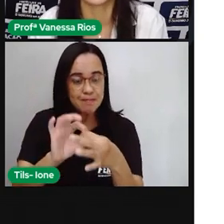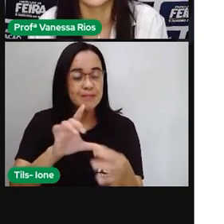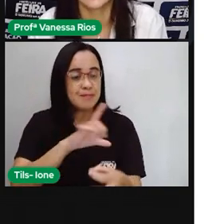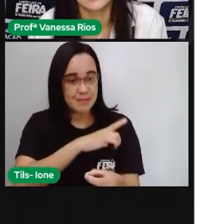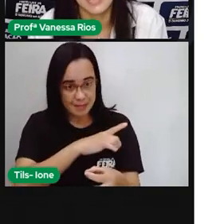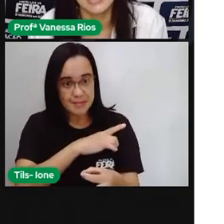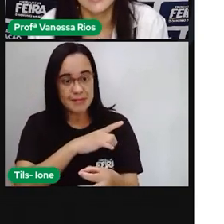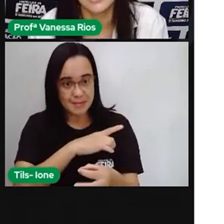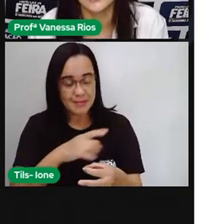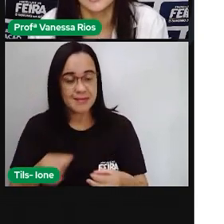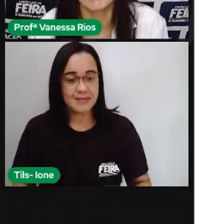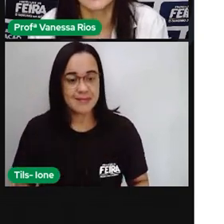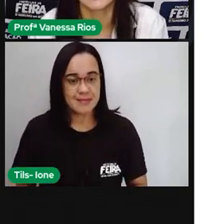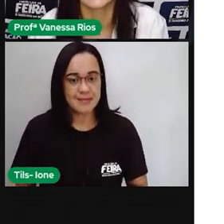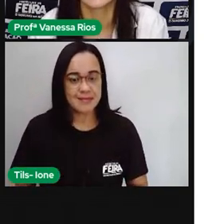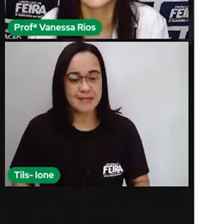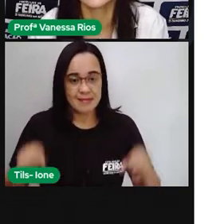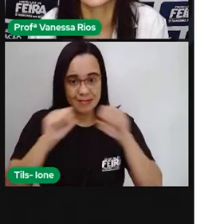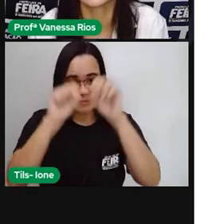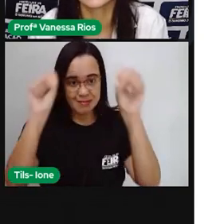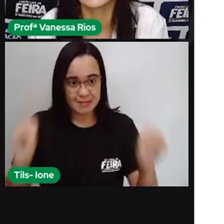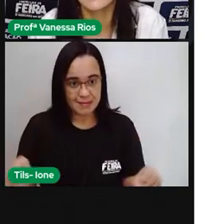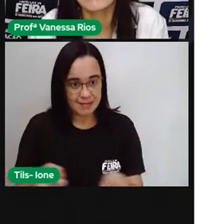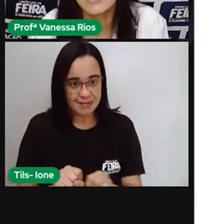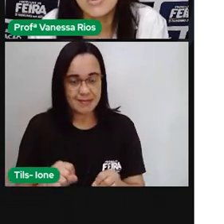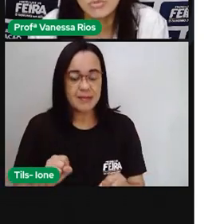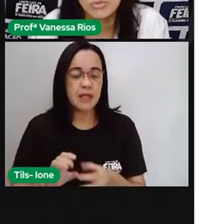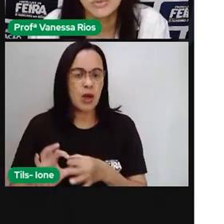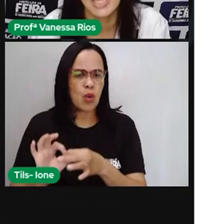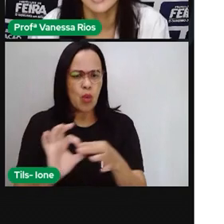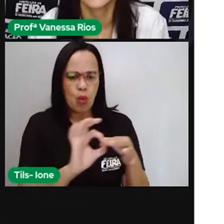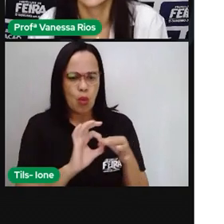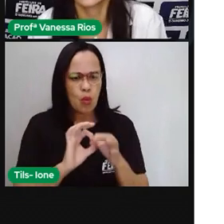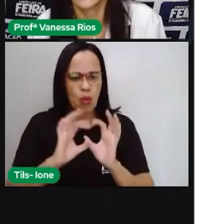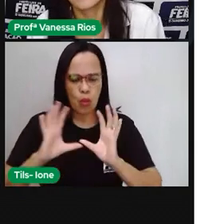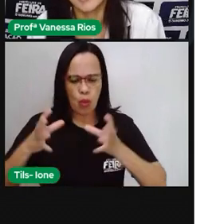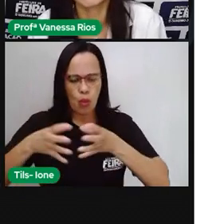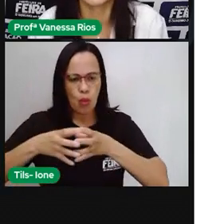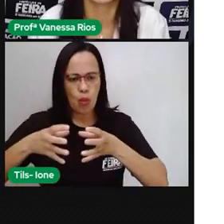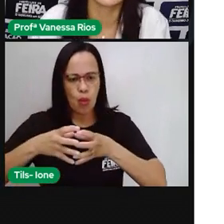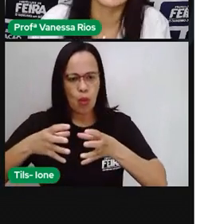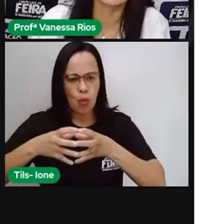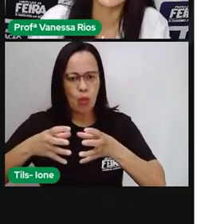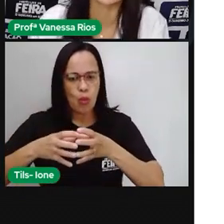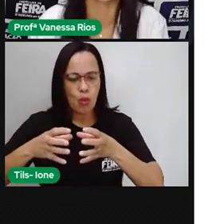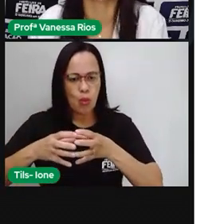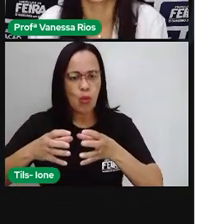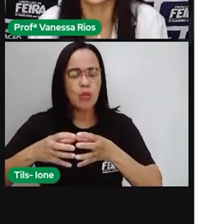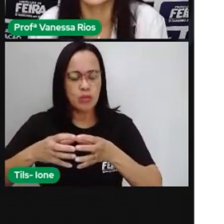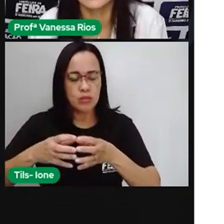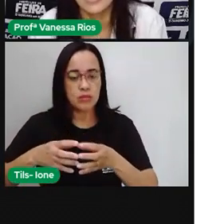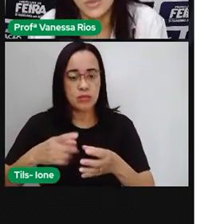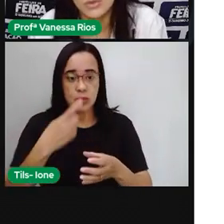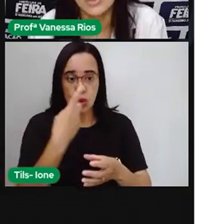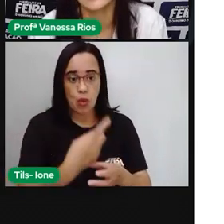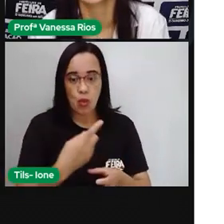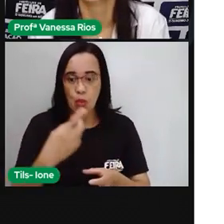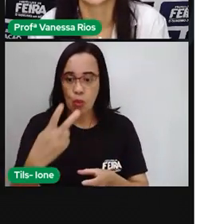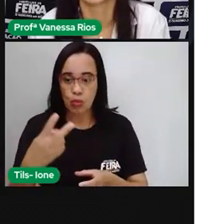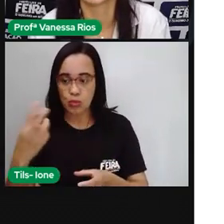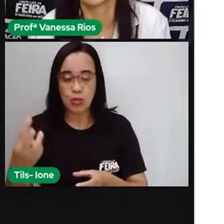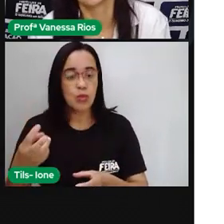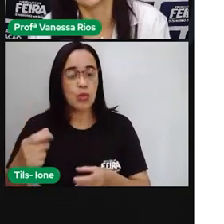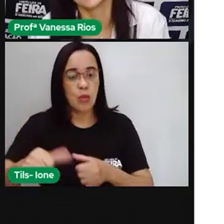situações aí os sistemas, eles funcionam em conjunto, né? Um dependendo da ação do outro,